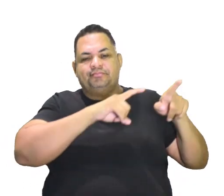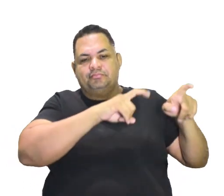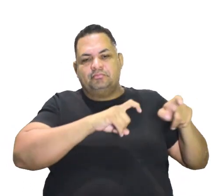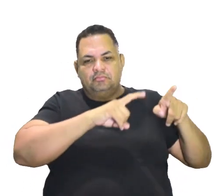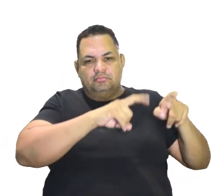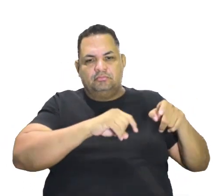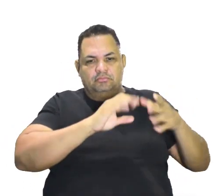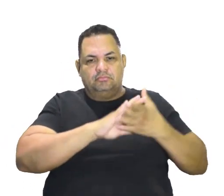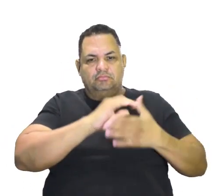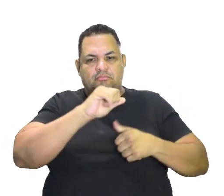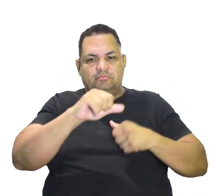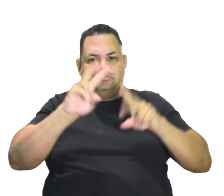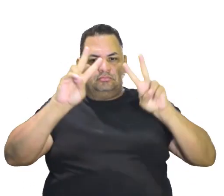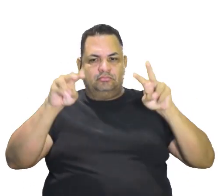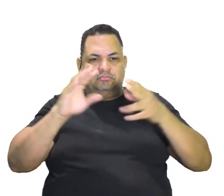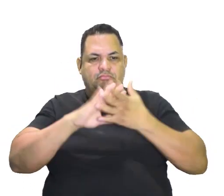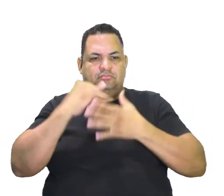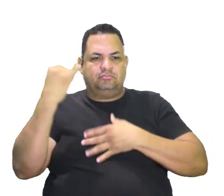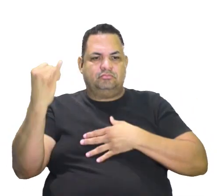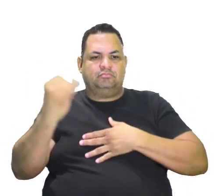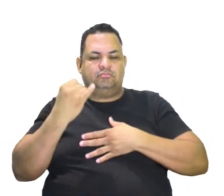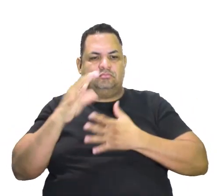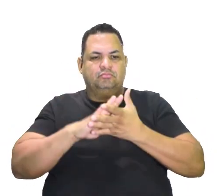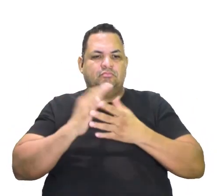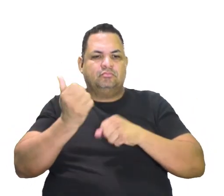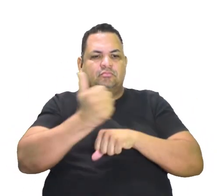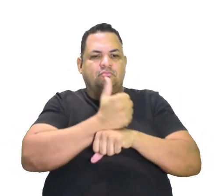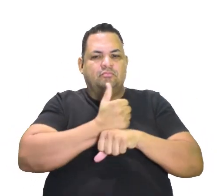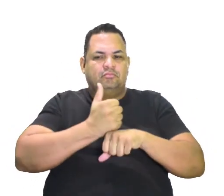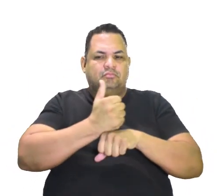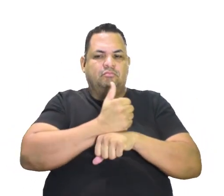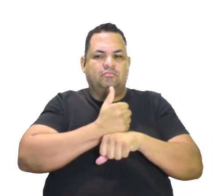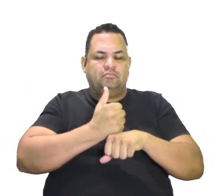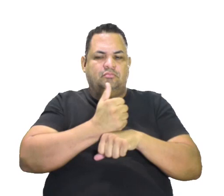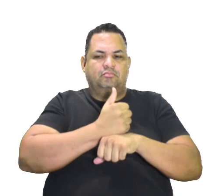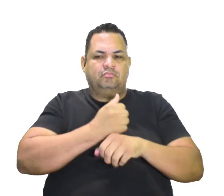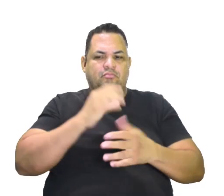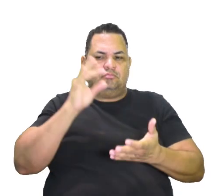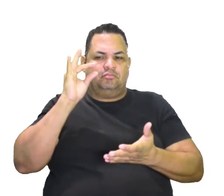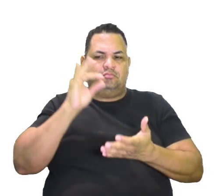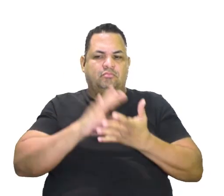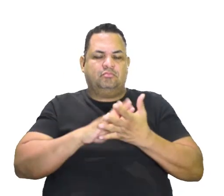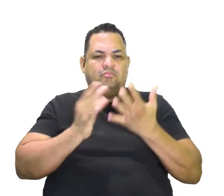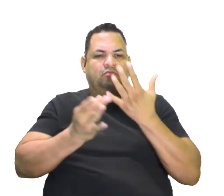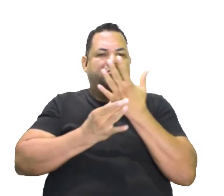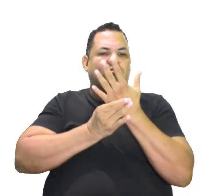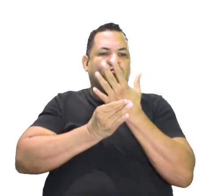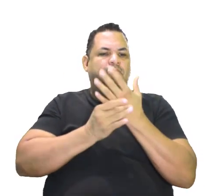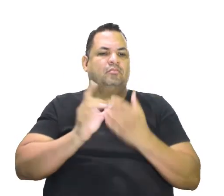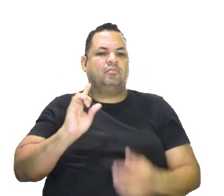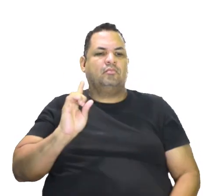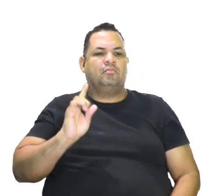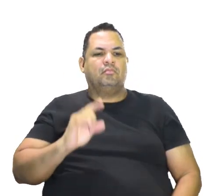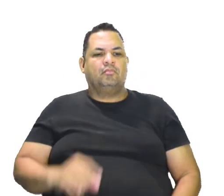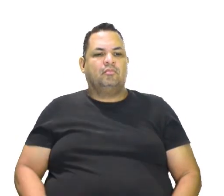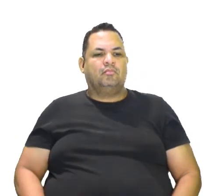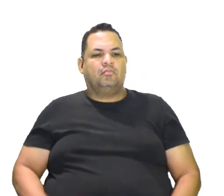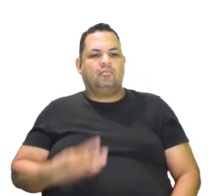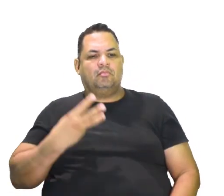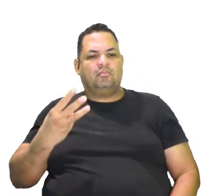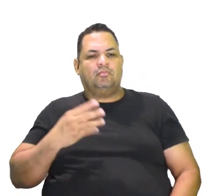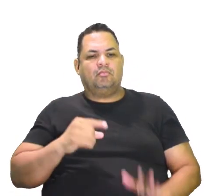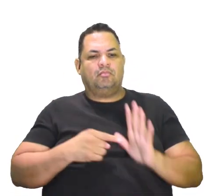O interior rural se tornou um tema importante para os artistas realistas. Aqui no 3, nós temos